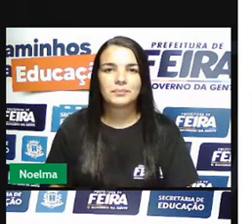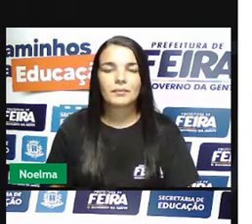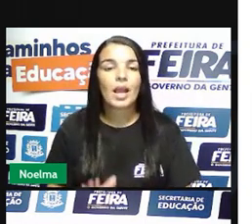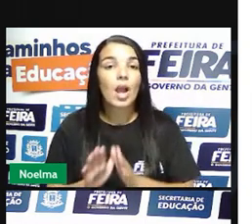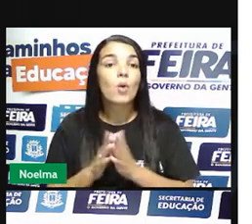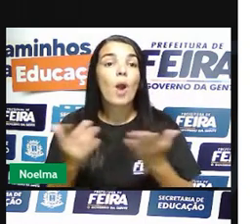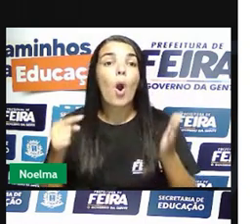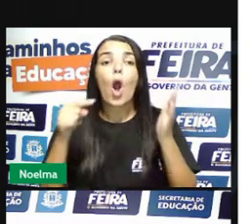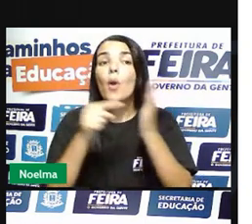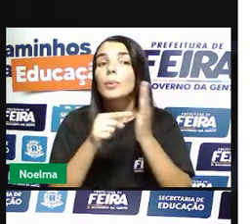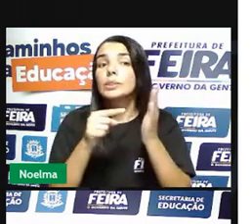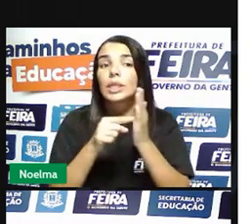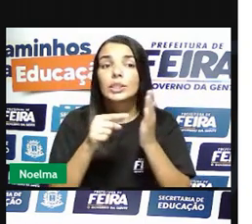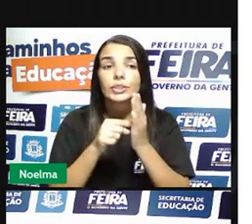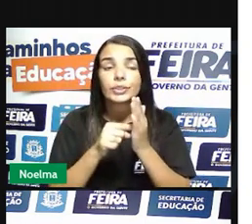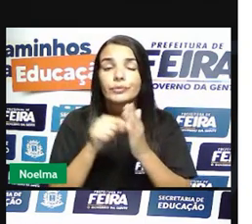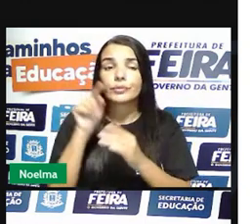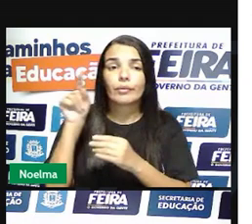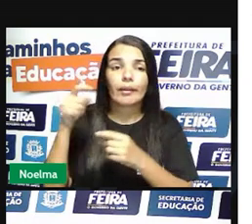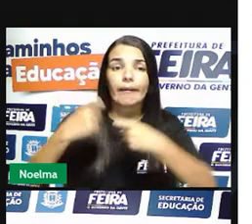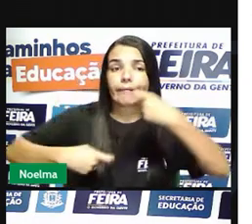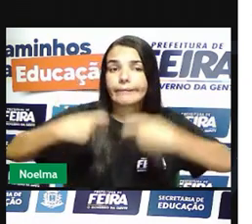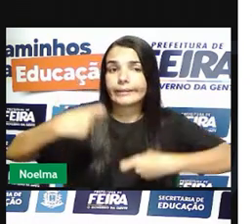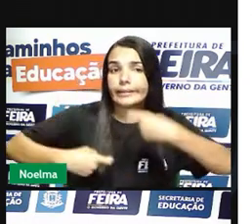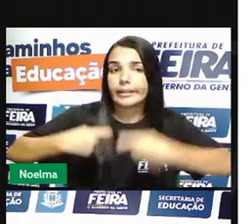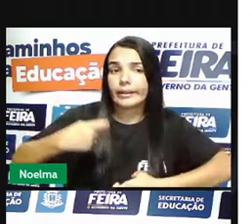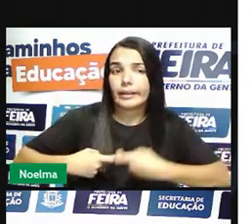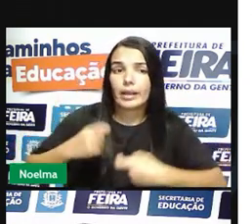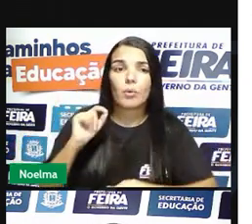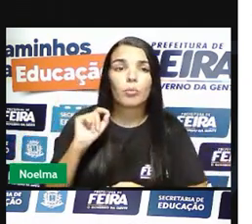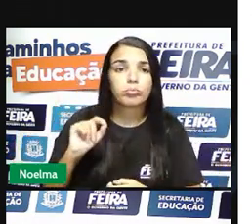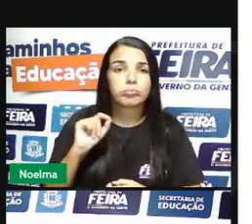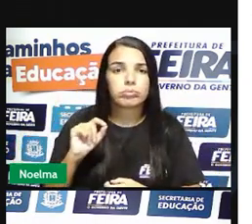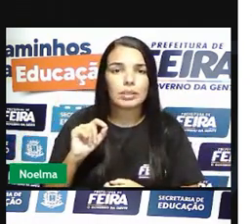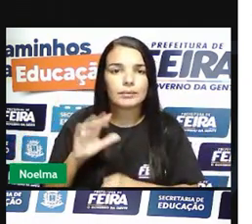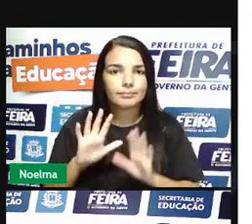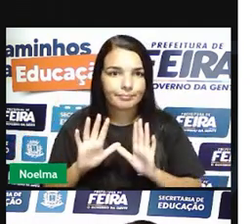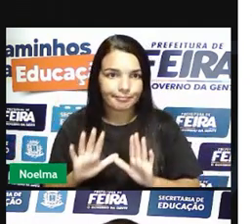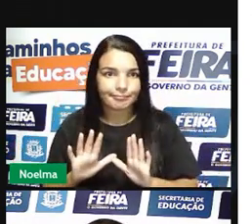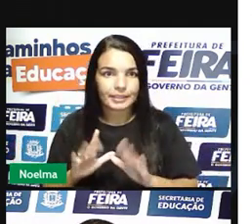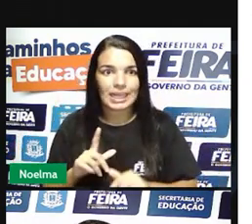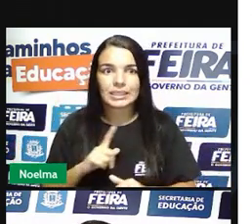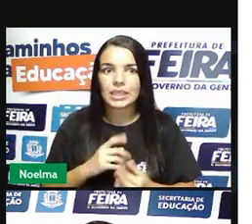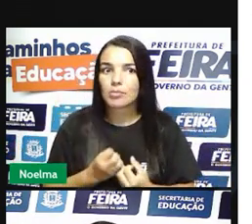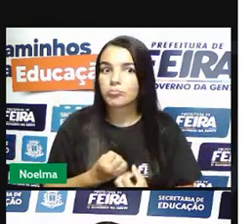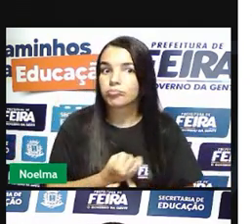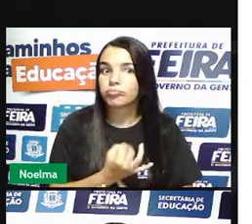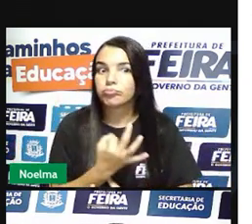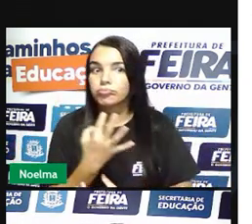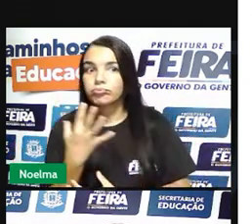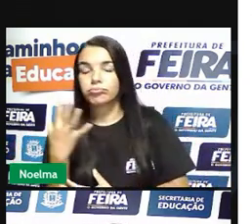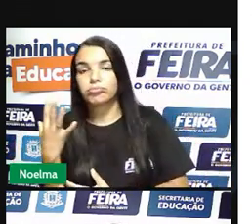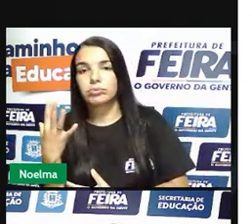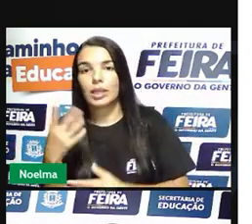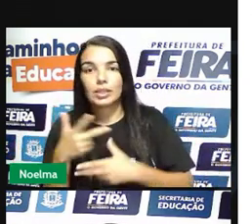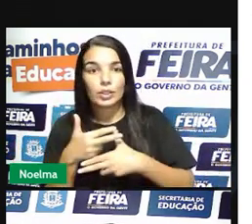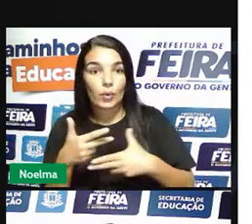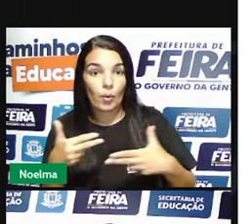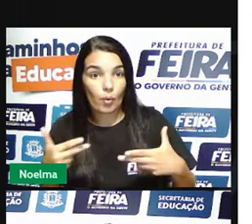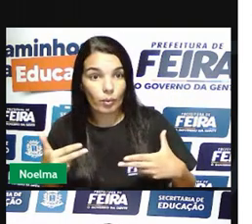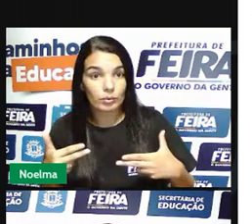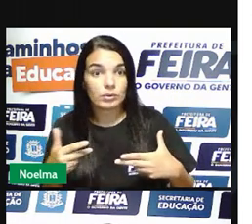Quais os objetivos aí da Inconfidência? Os Inconfidências eles tinham uma série de propósitos para a Capitânia de Minas Gerais e a gente vai